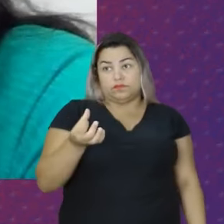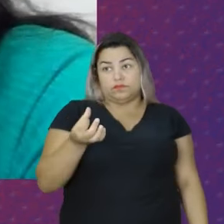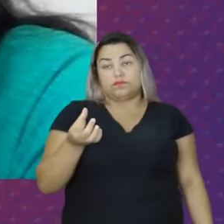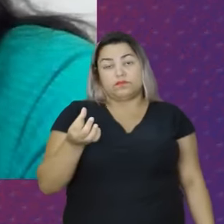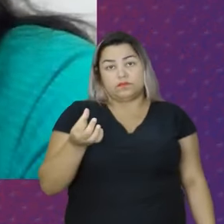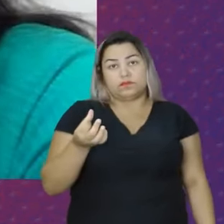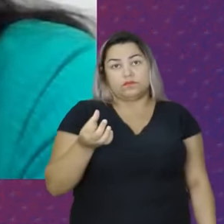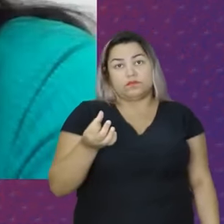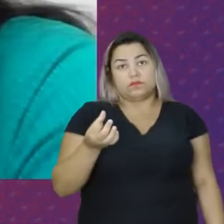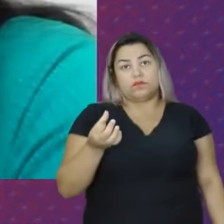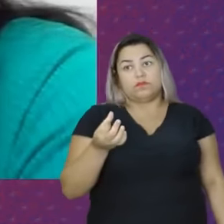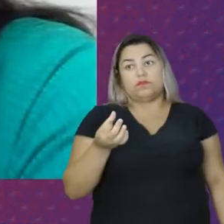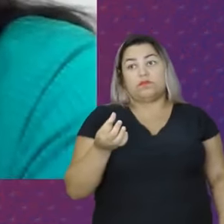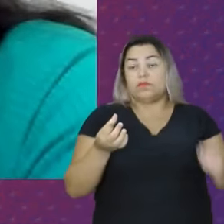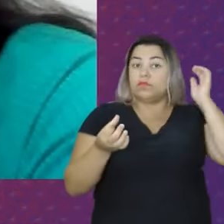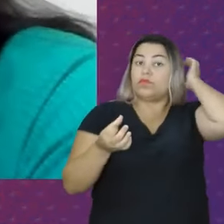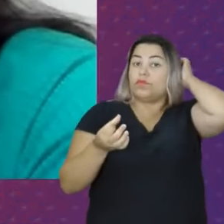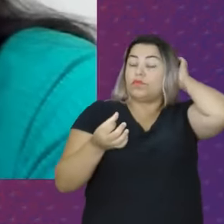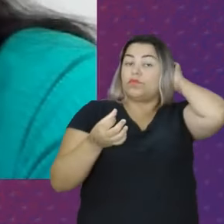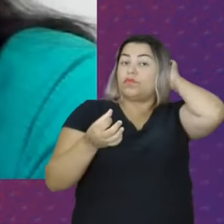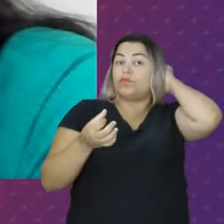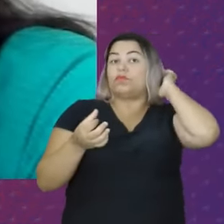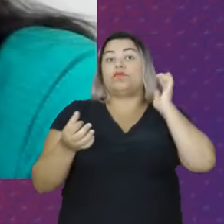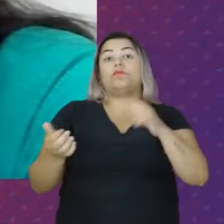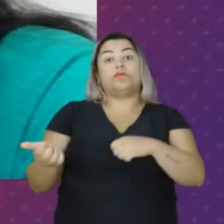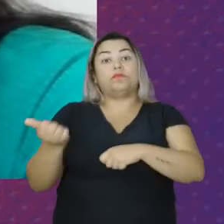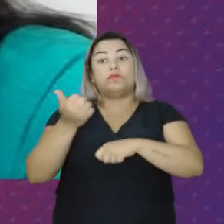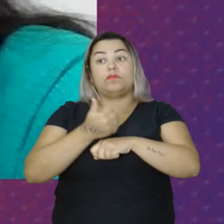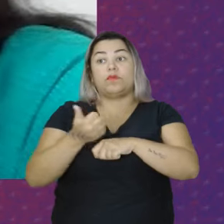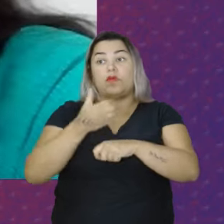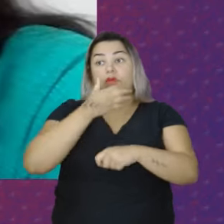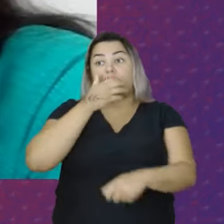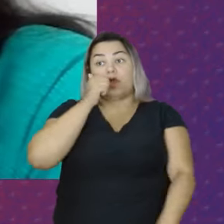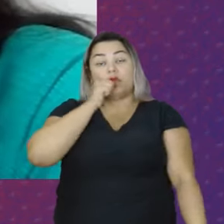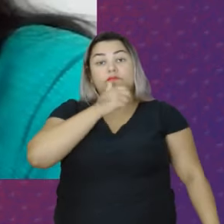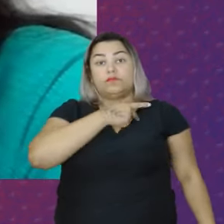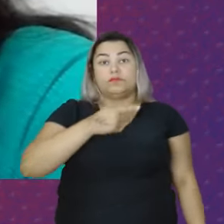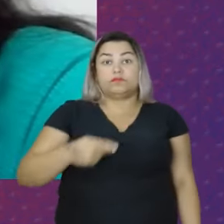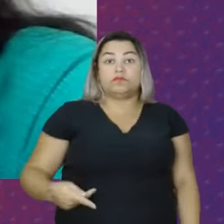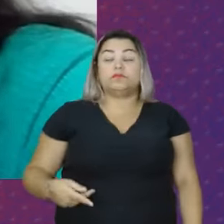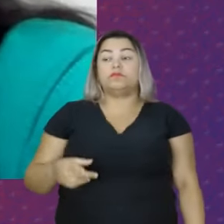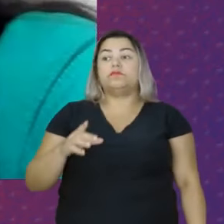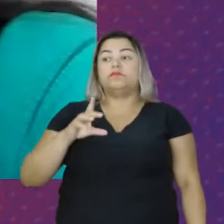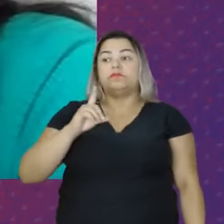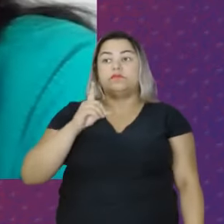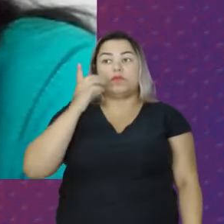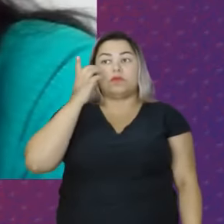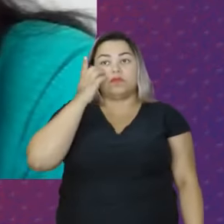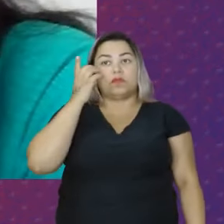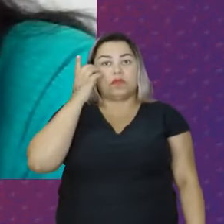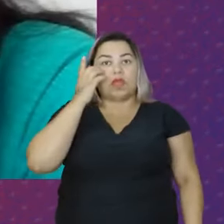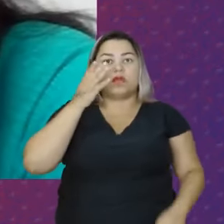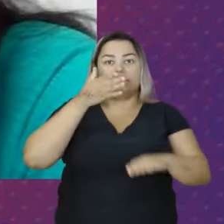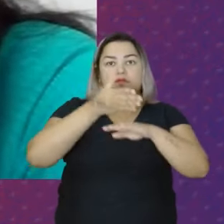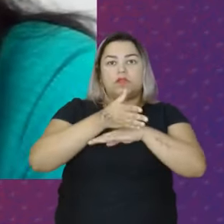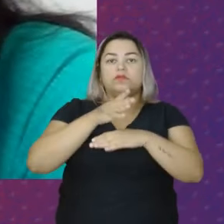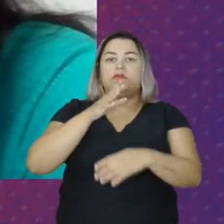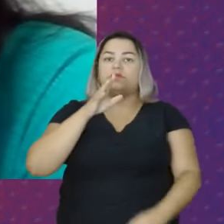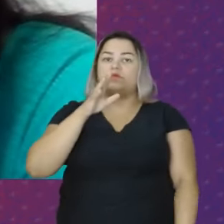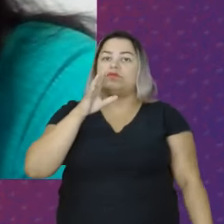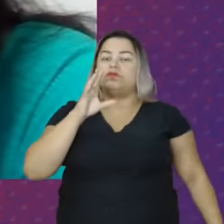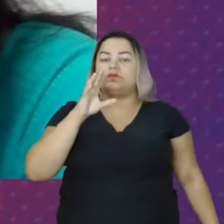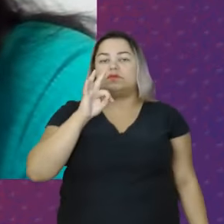Com o impeachment Da presidenta Dilma A gente tem a entrada Do Temer E posteriormente A